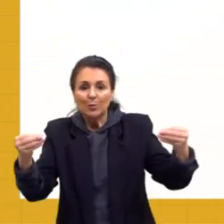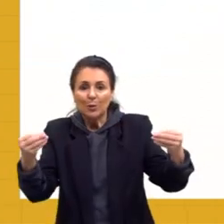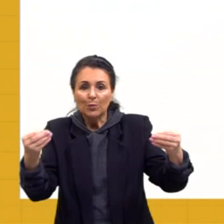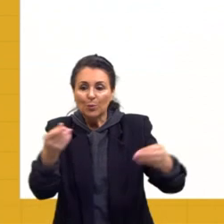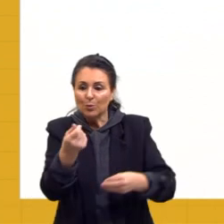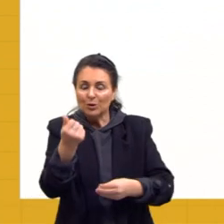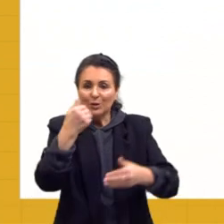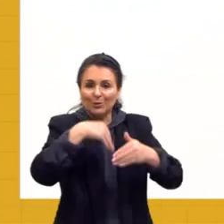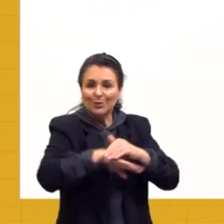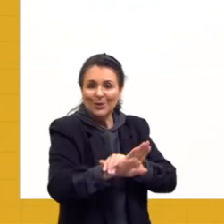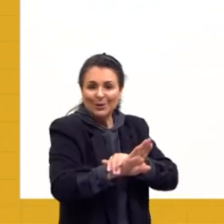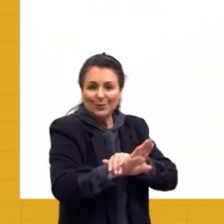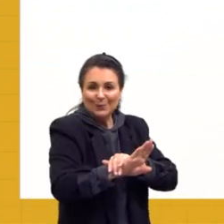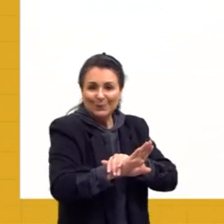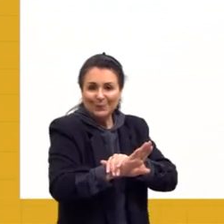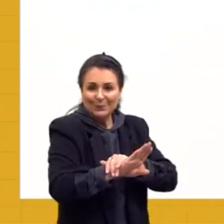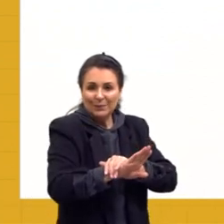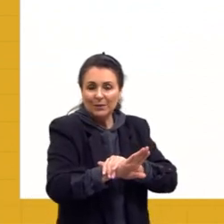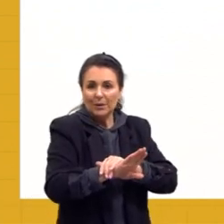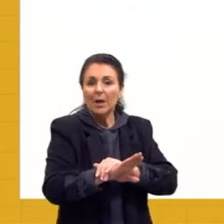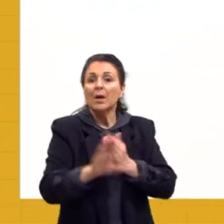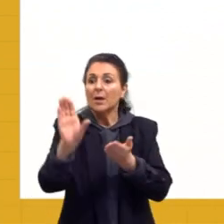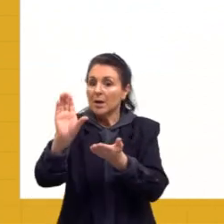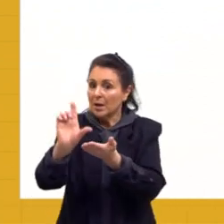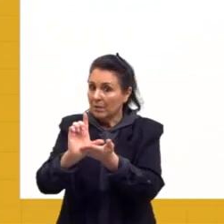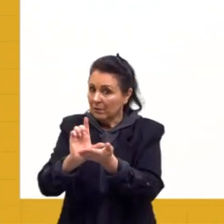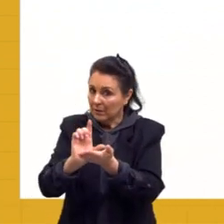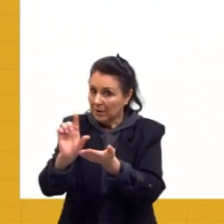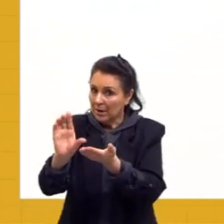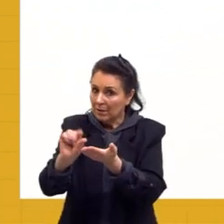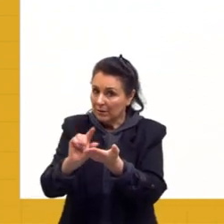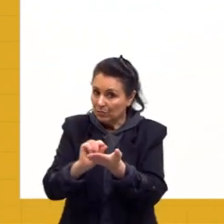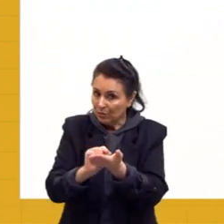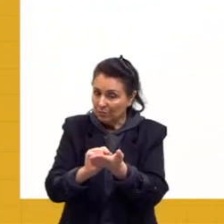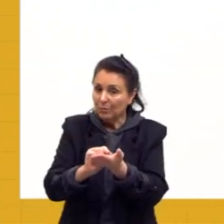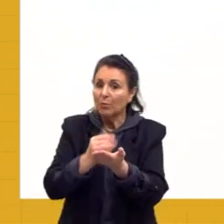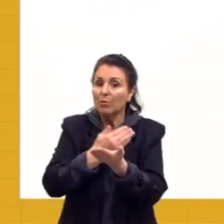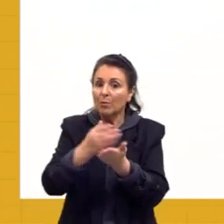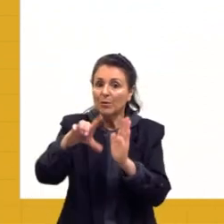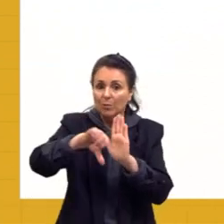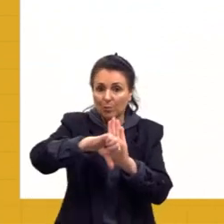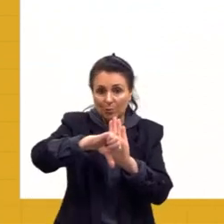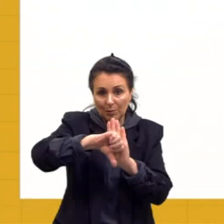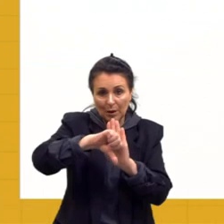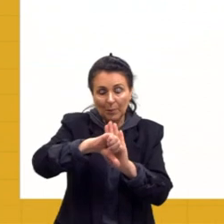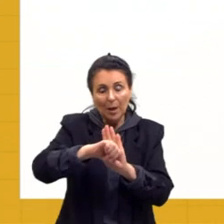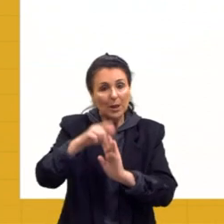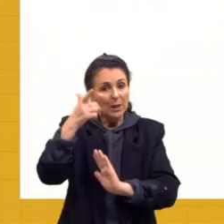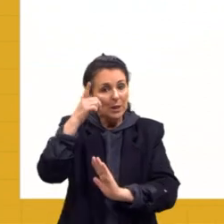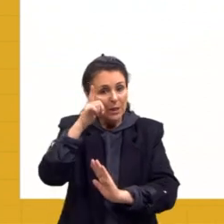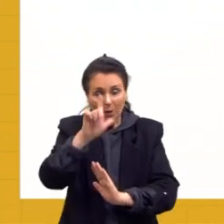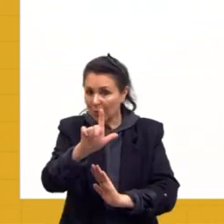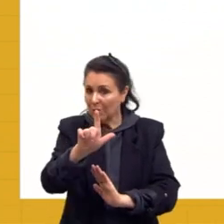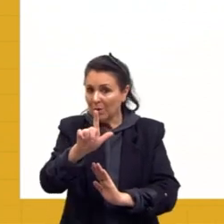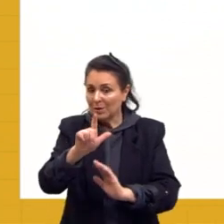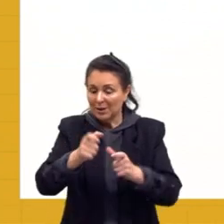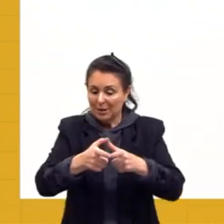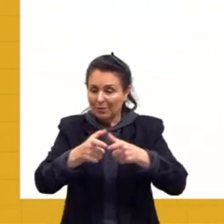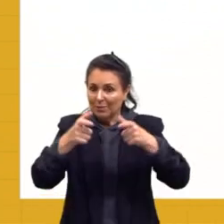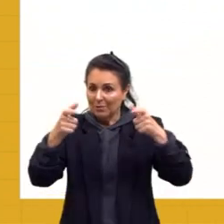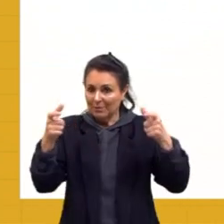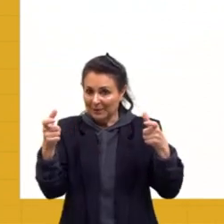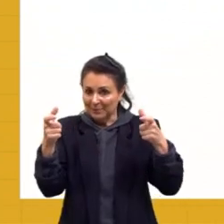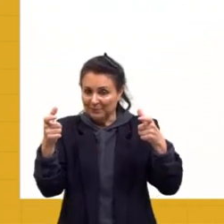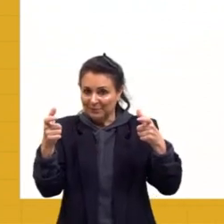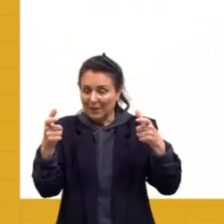Nós investimos, teve a crise, não conseguiu. Então, é isso que está dizendo aqui para nós. Nós vimos isso, é o motor,